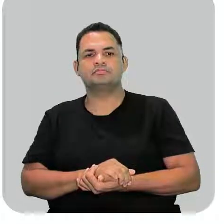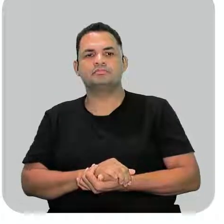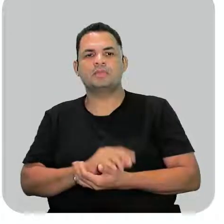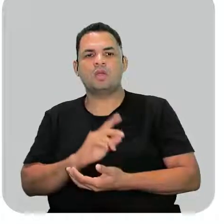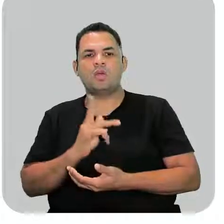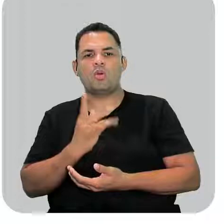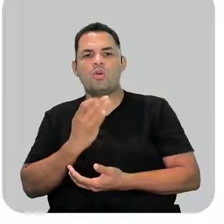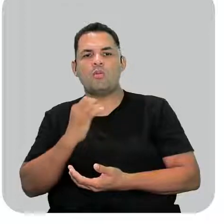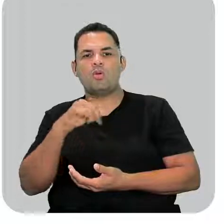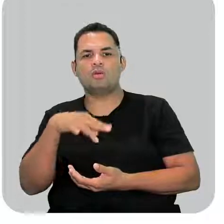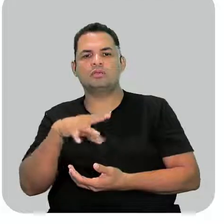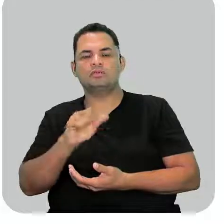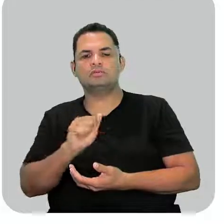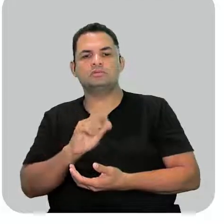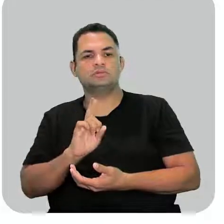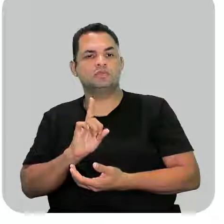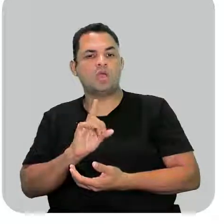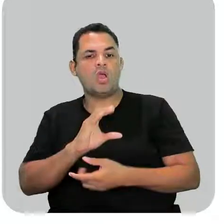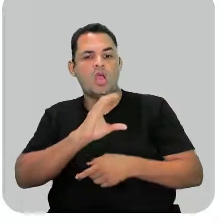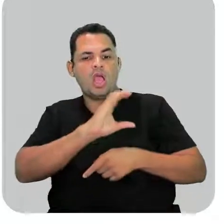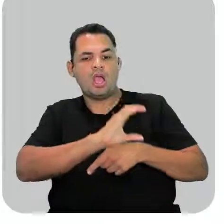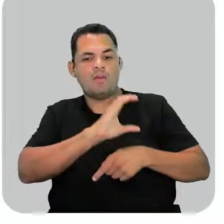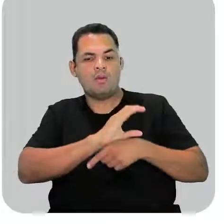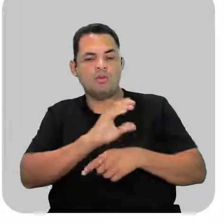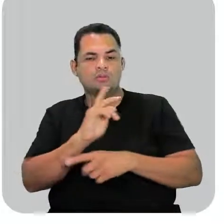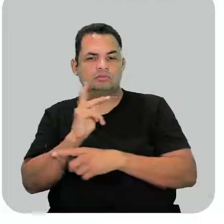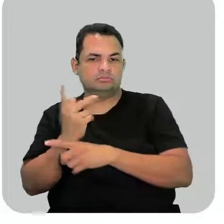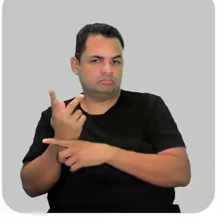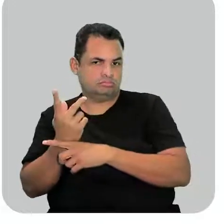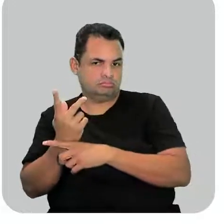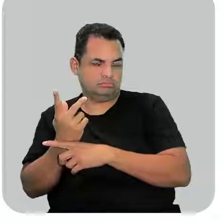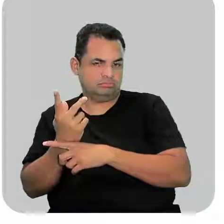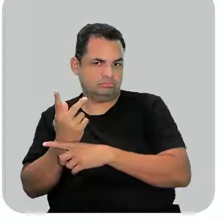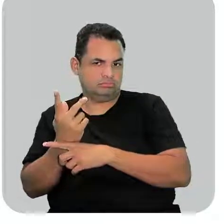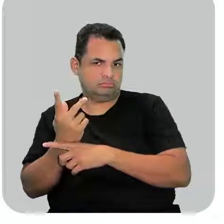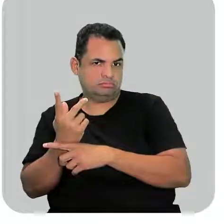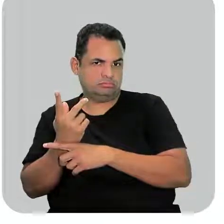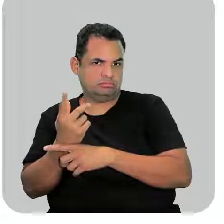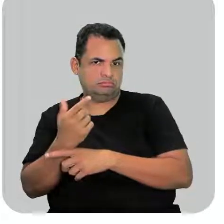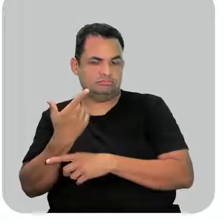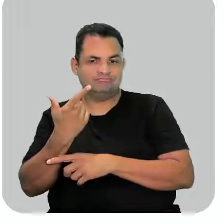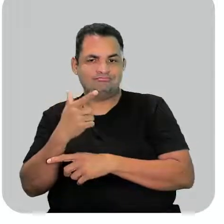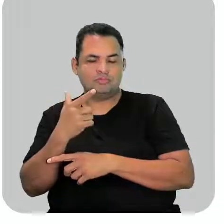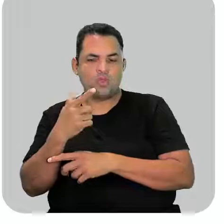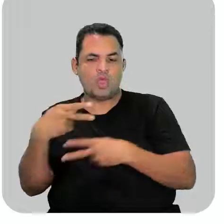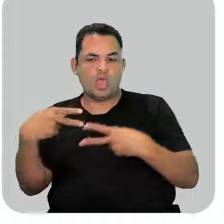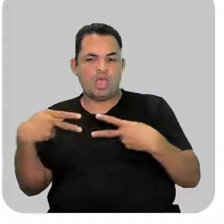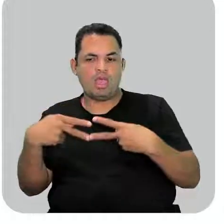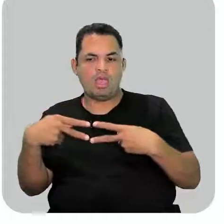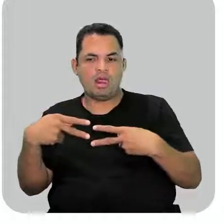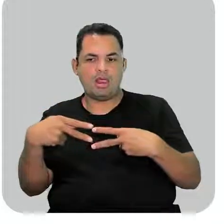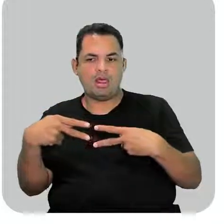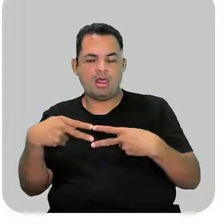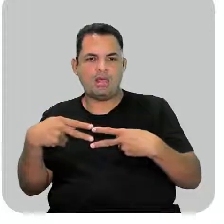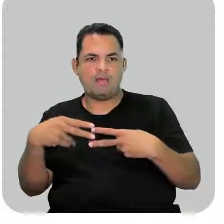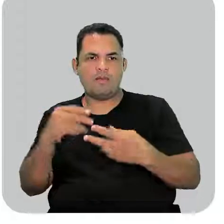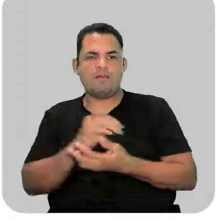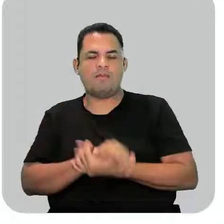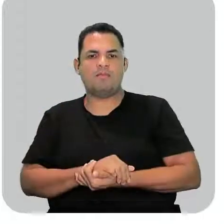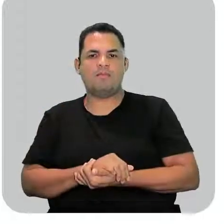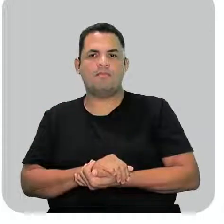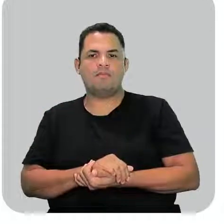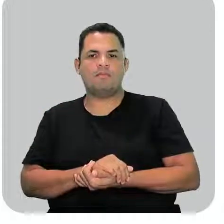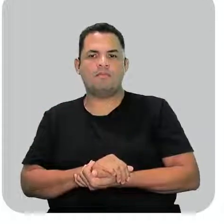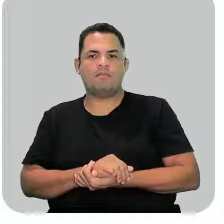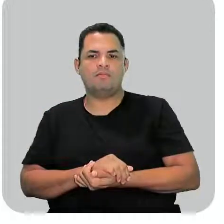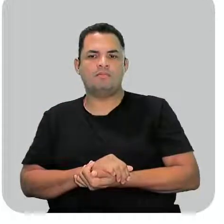Homogênea significa só carbono e hidrogênio. Saturada, que não tem ligação dupla e de cara, olha só, tem